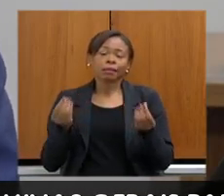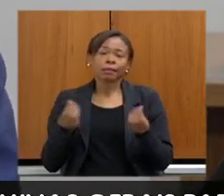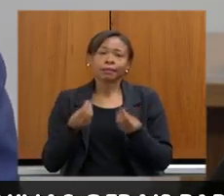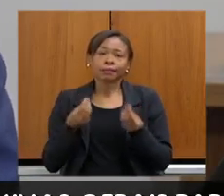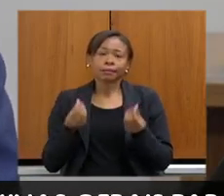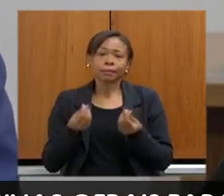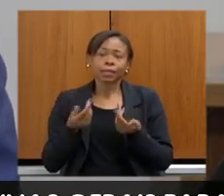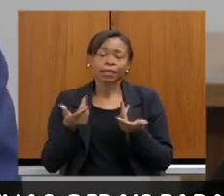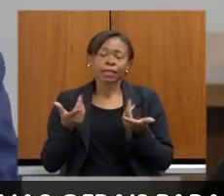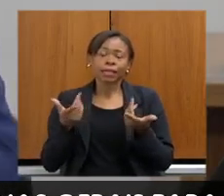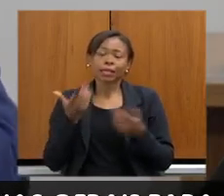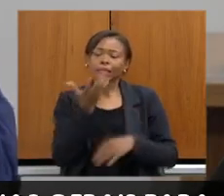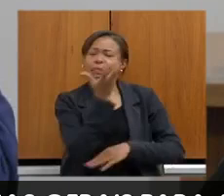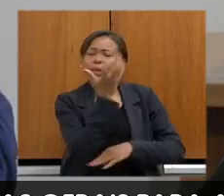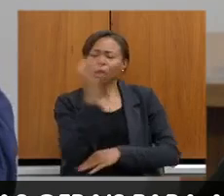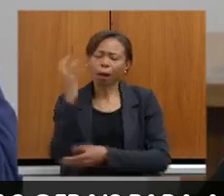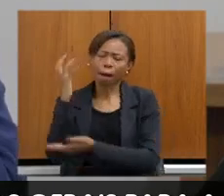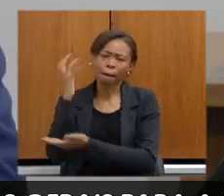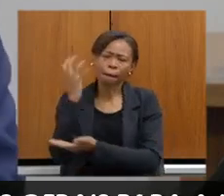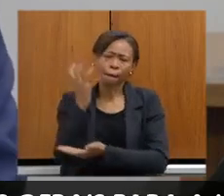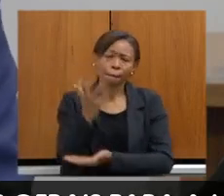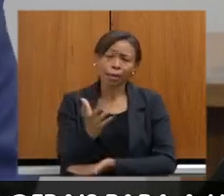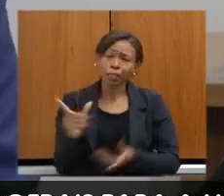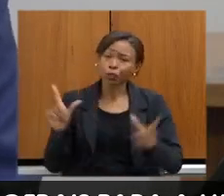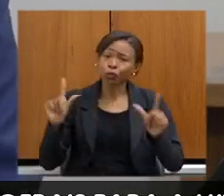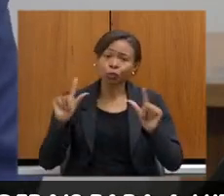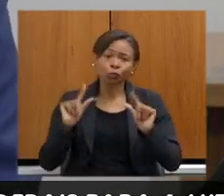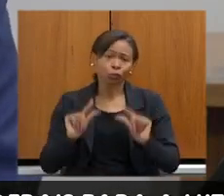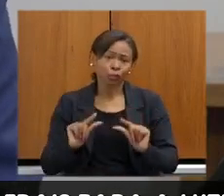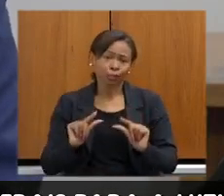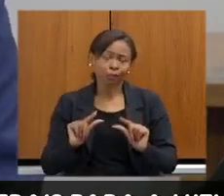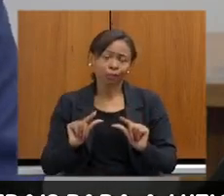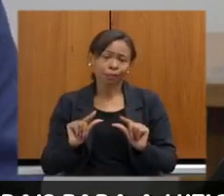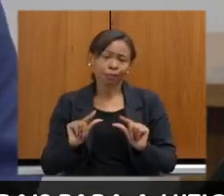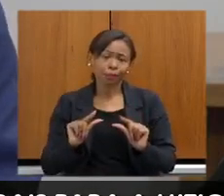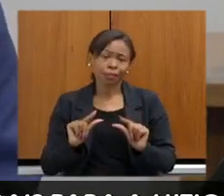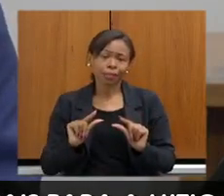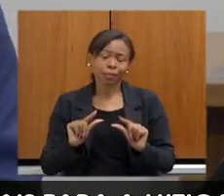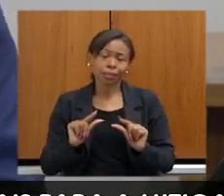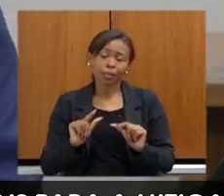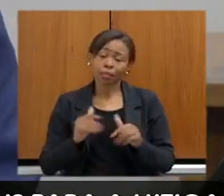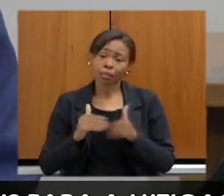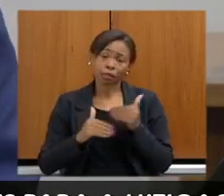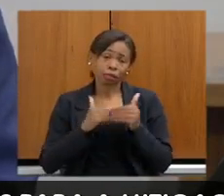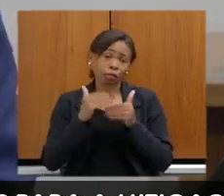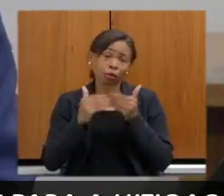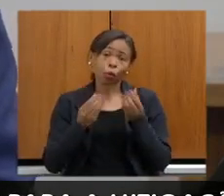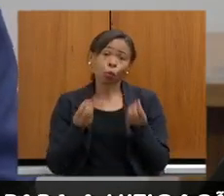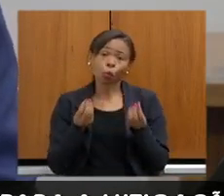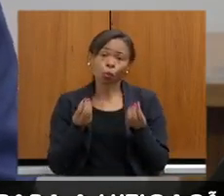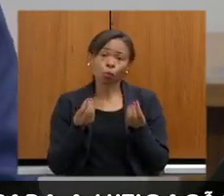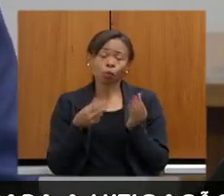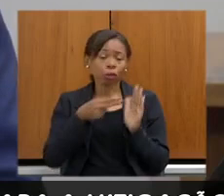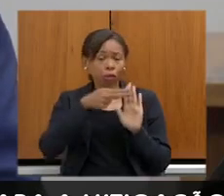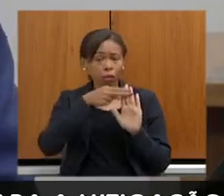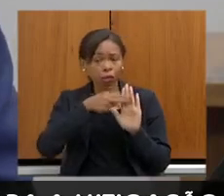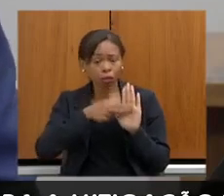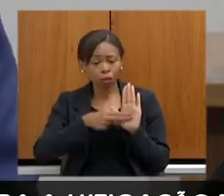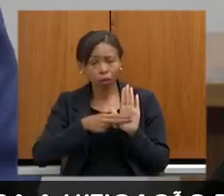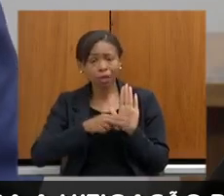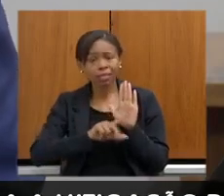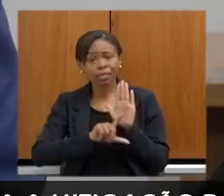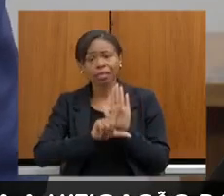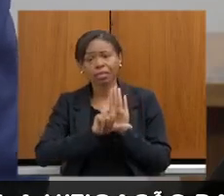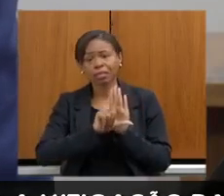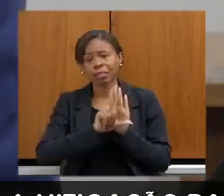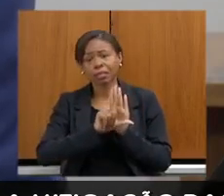índice de desmatamento, e a gente evoluir nisso também, fazendo a evolução normativa, e essa evolução